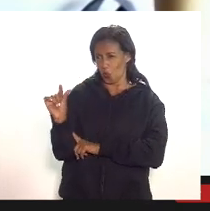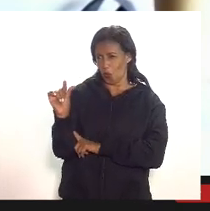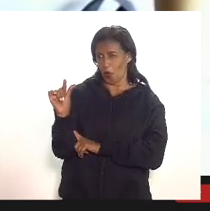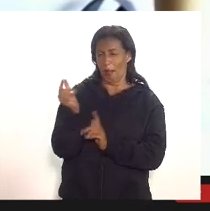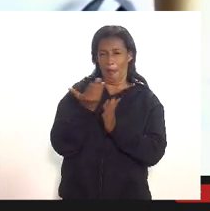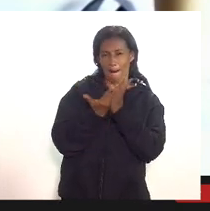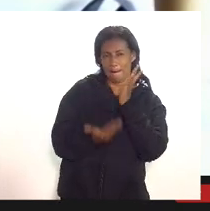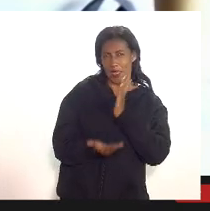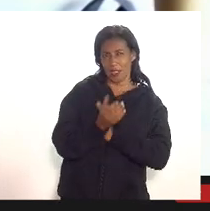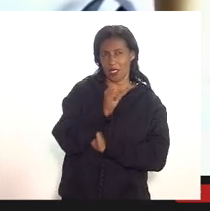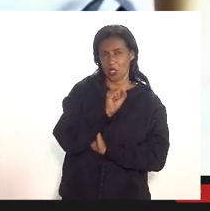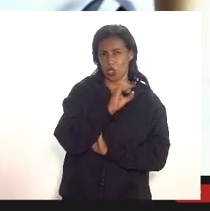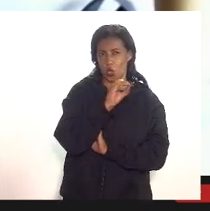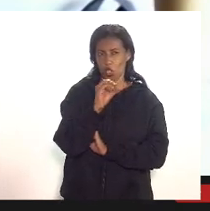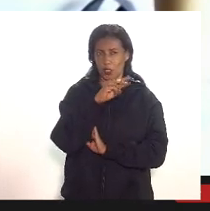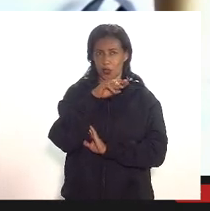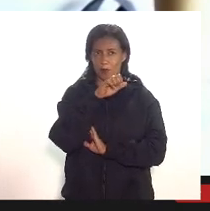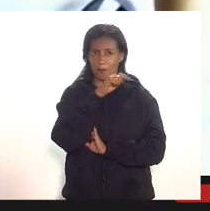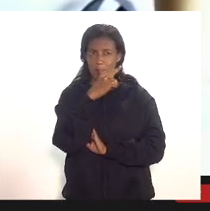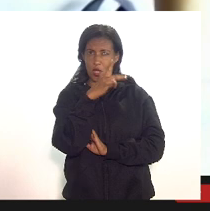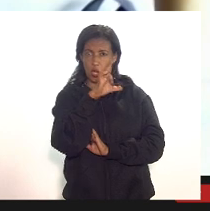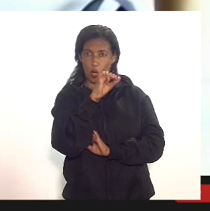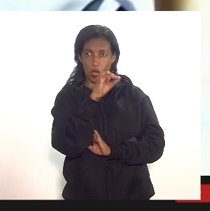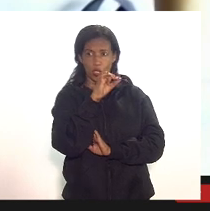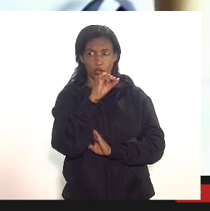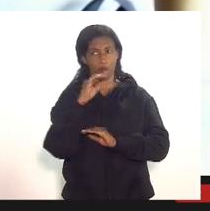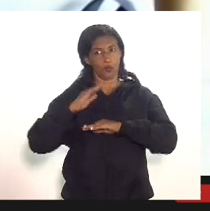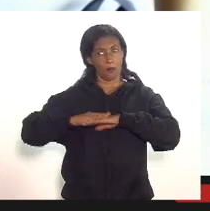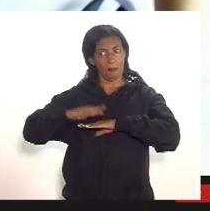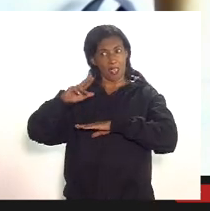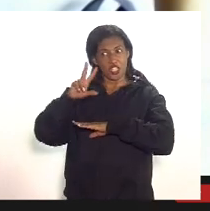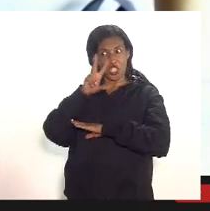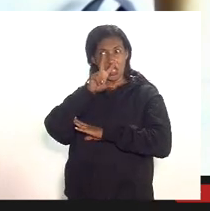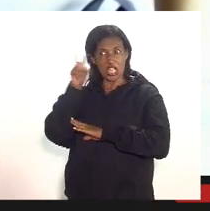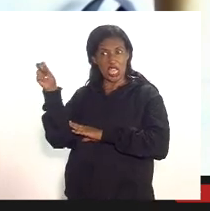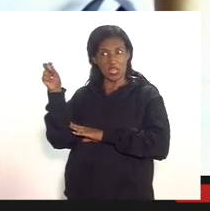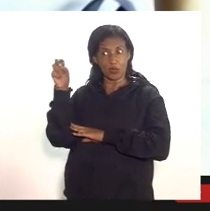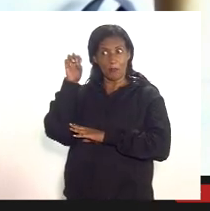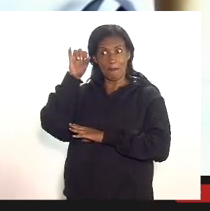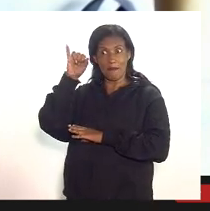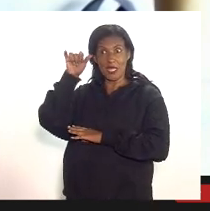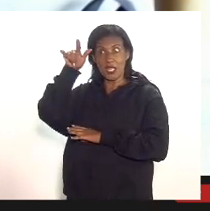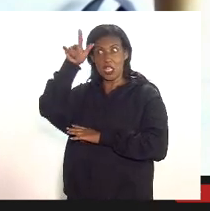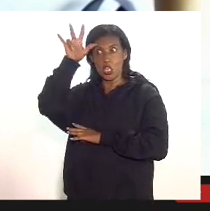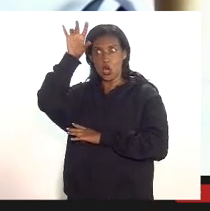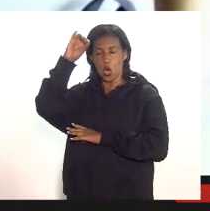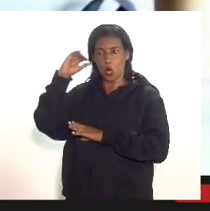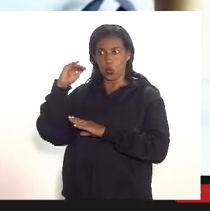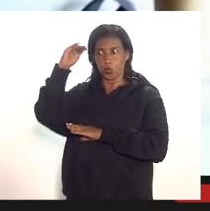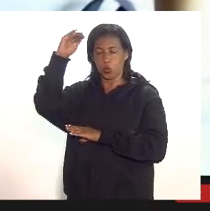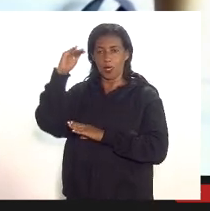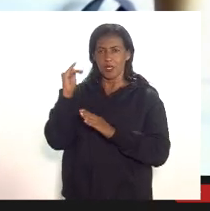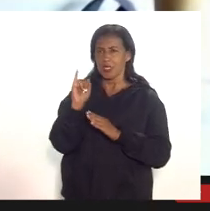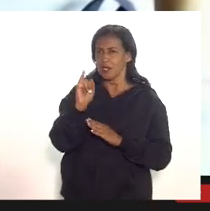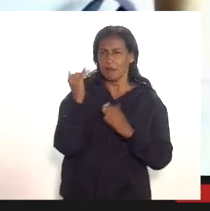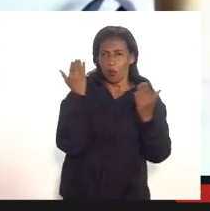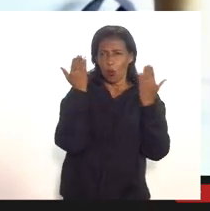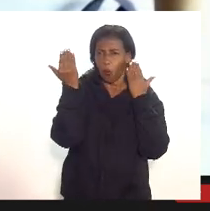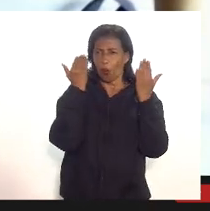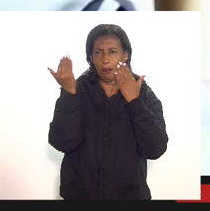milhões naquele trimestre foi de mais de 500 milhões então se comparar qualquer trimestre